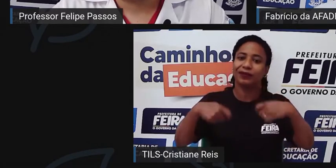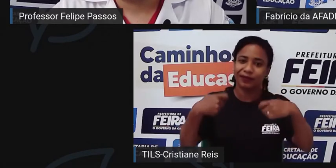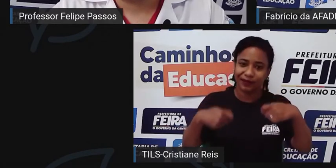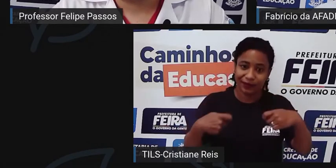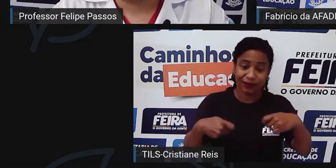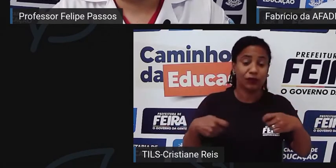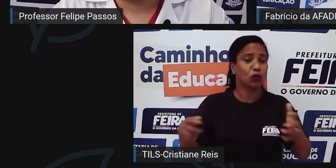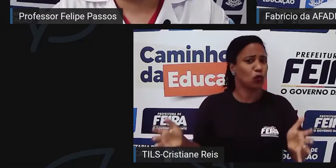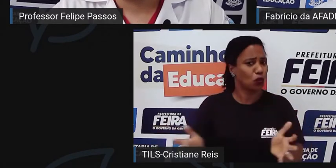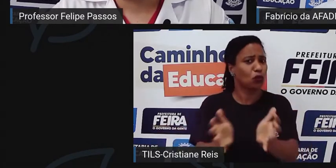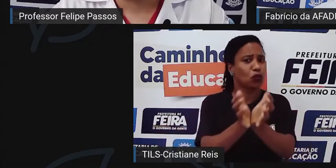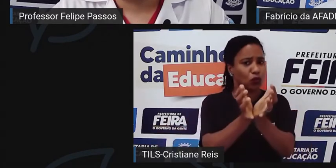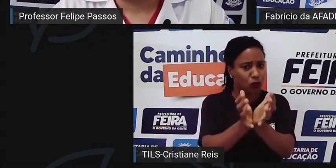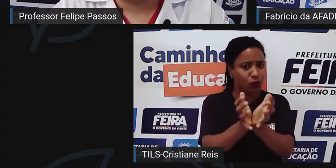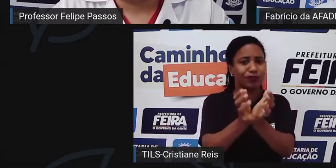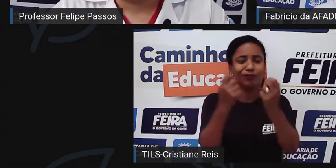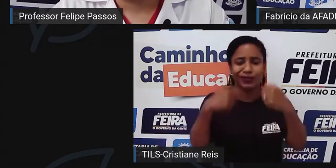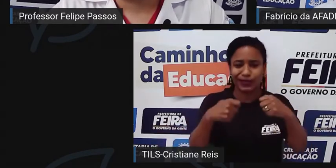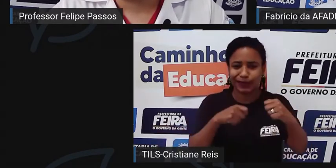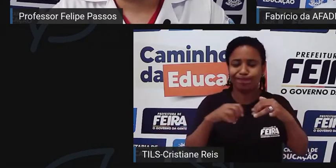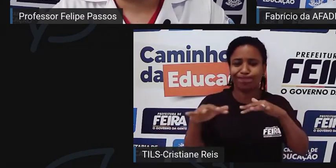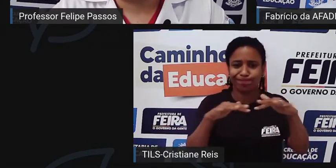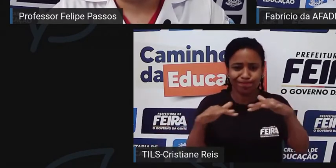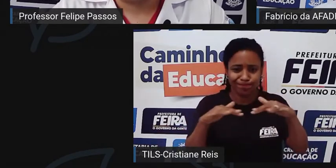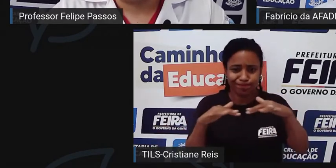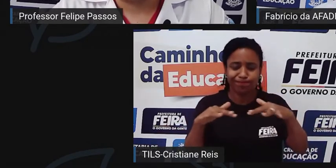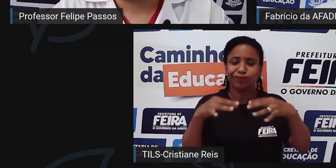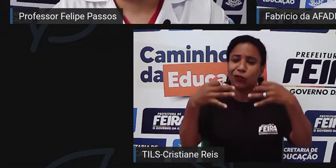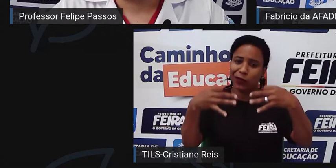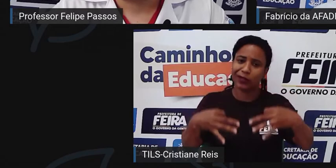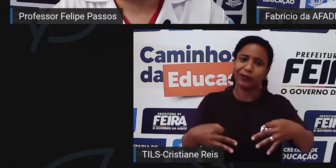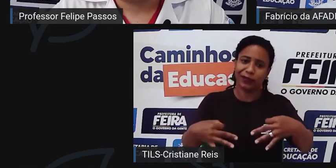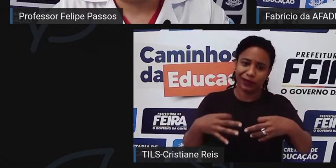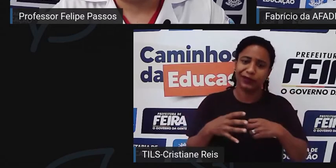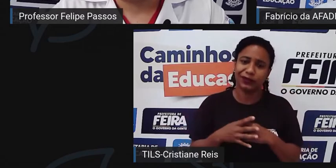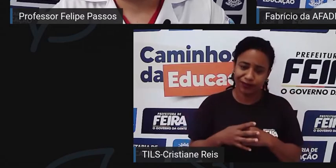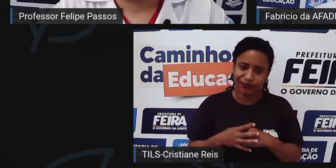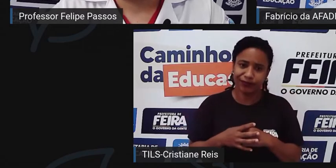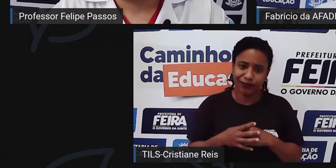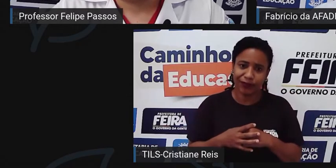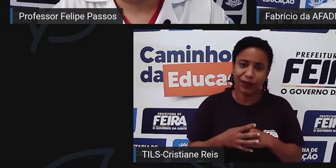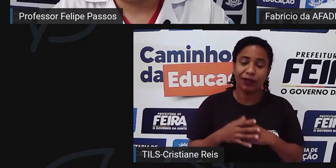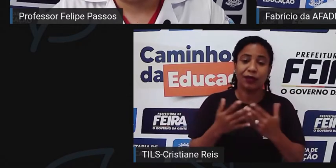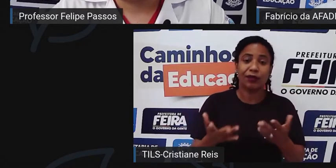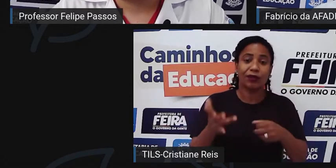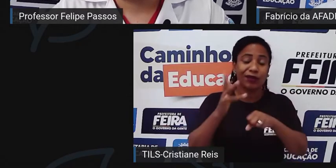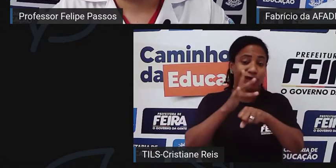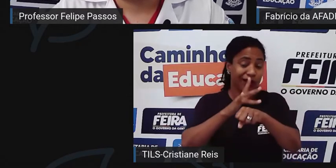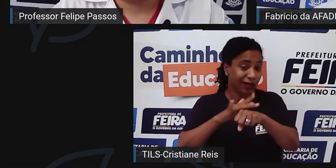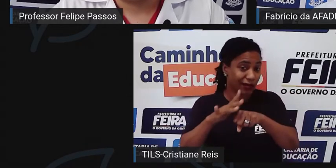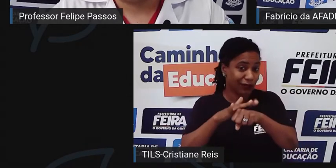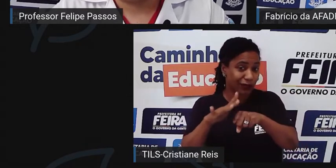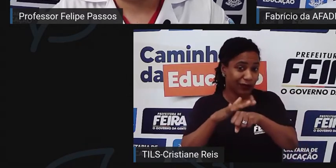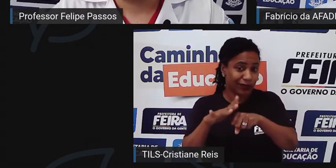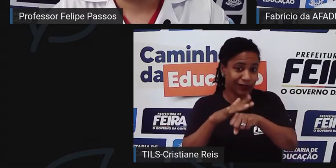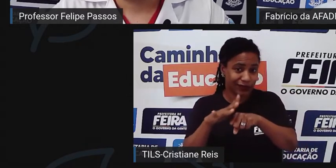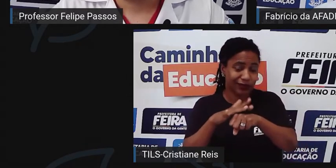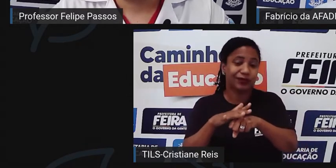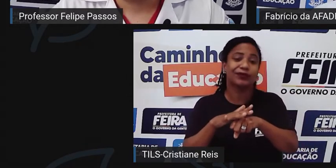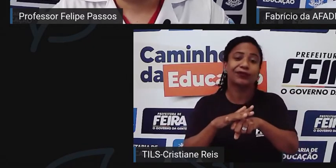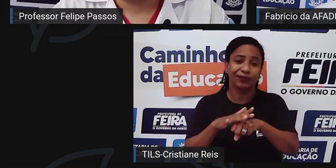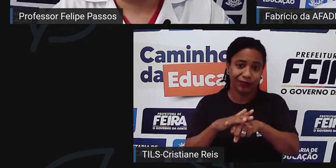manifestando de forma digna, de forma que a doença fosiforme possa ter espaço